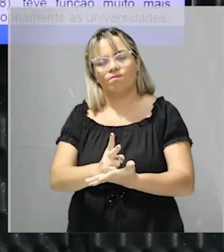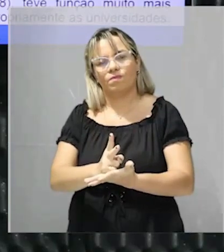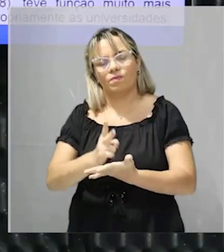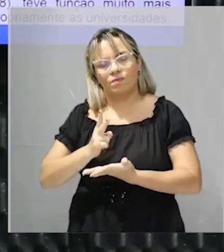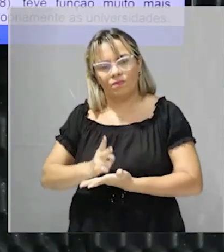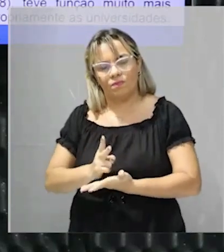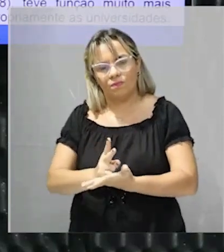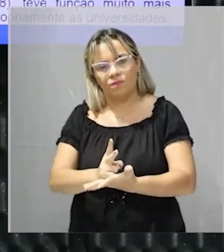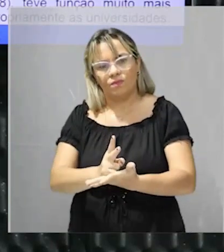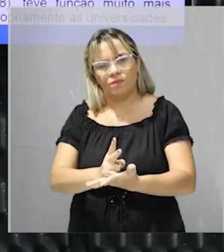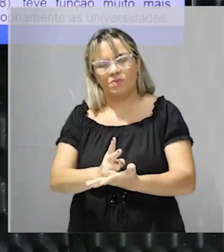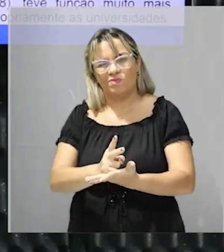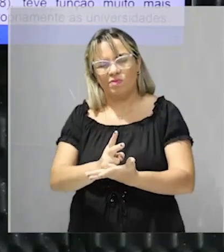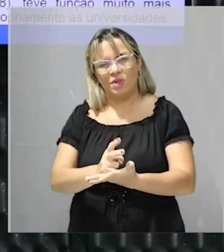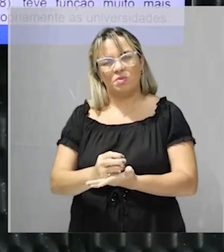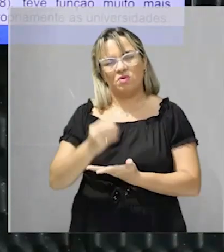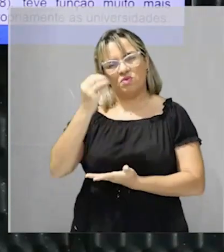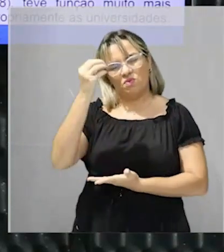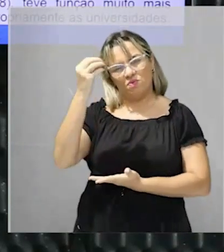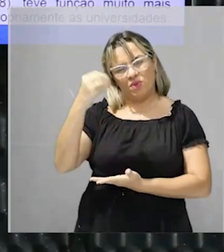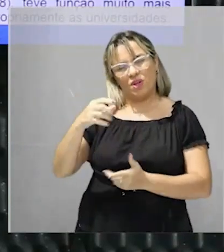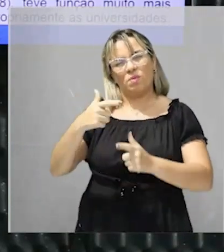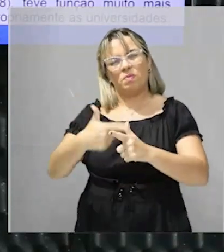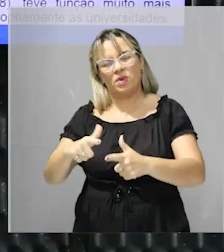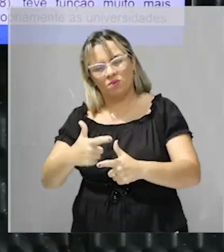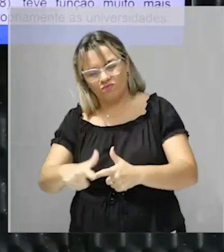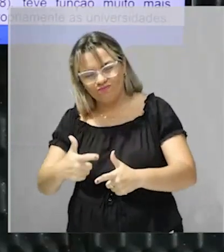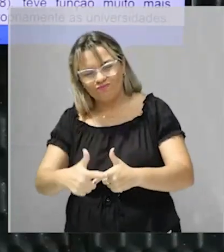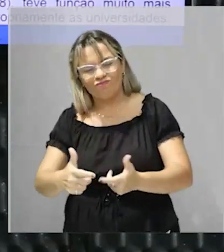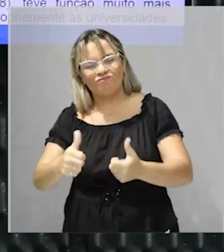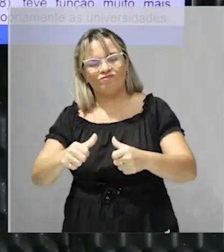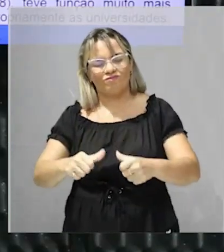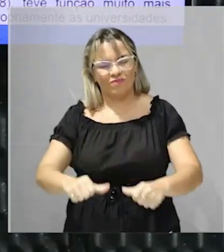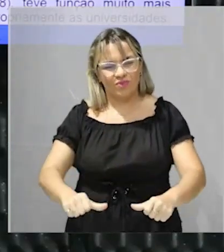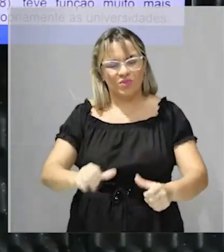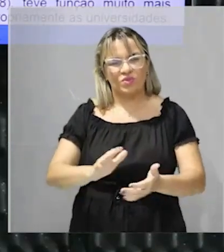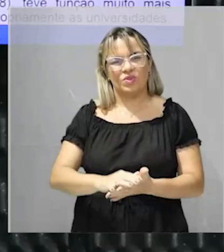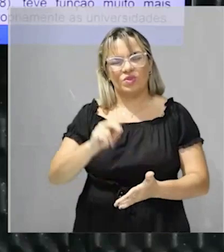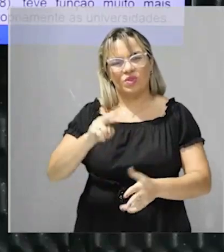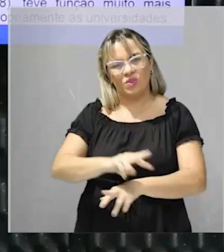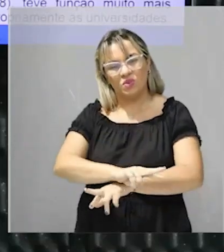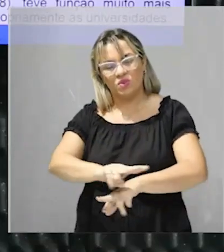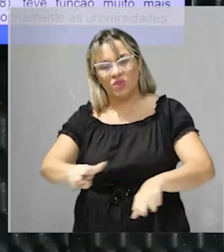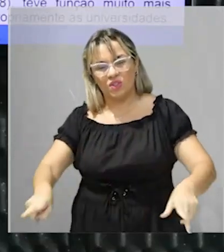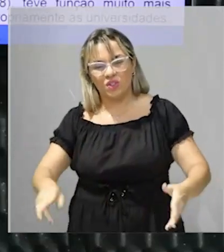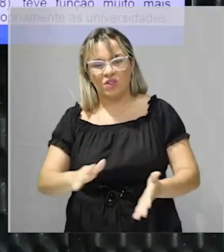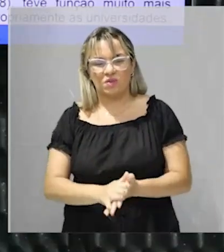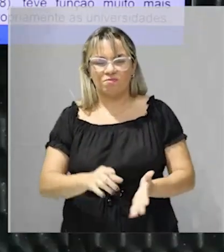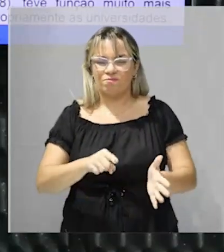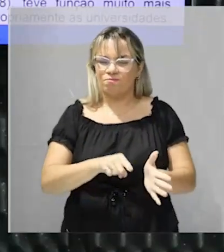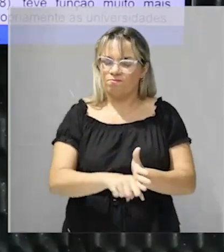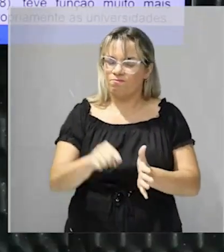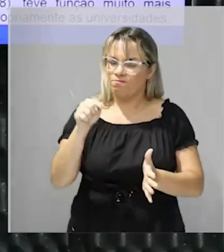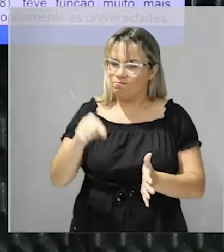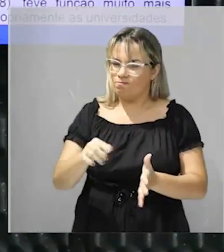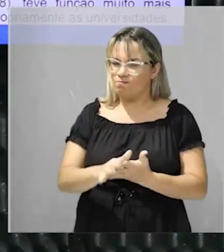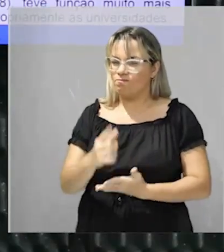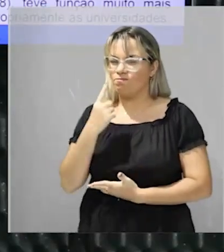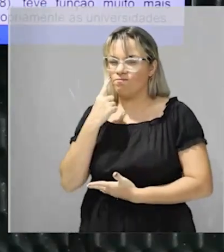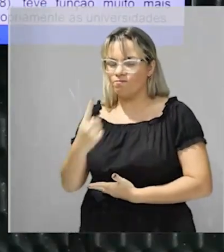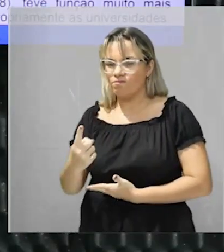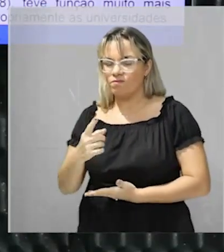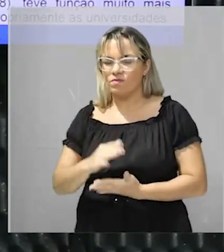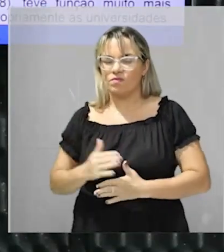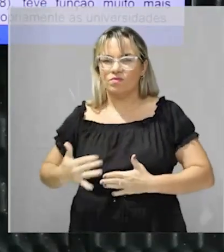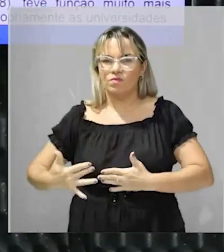que de uma forma frágil, na medida que foi diversas vezes questionado ao longo do Império,